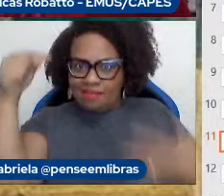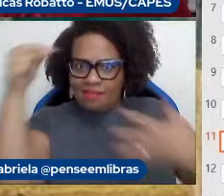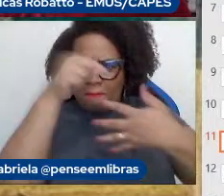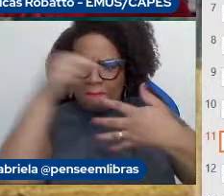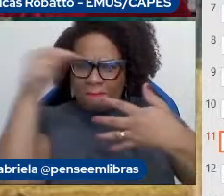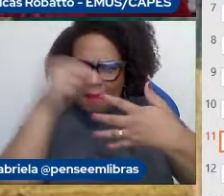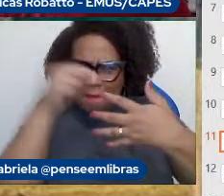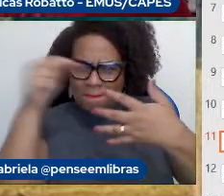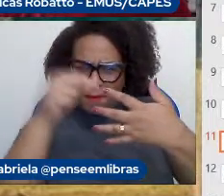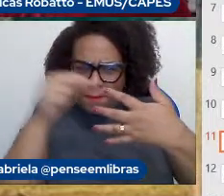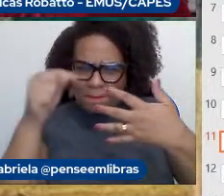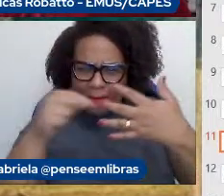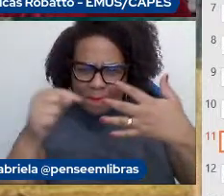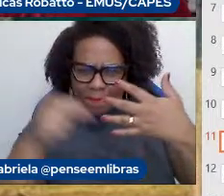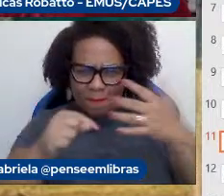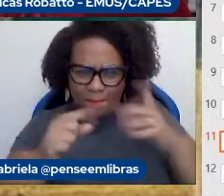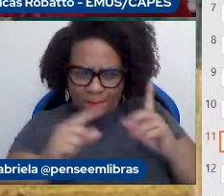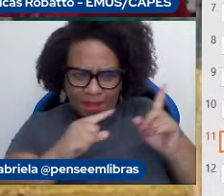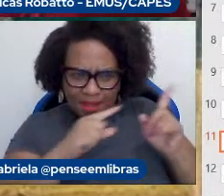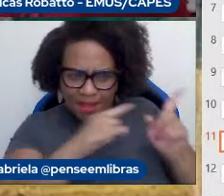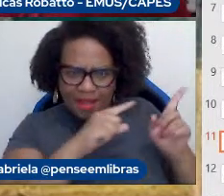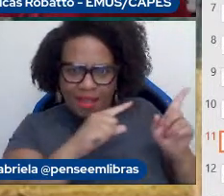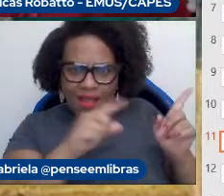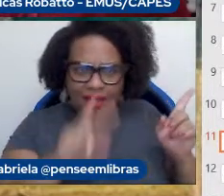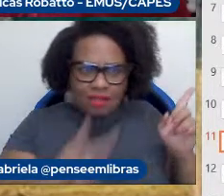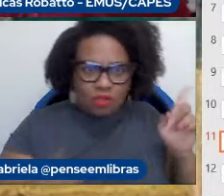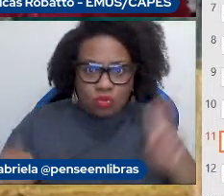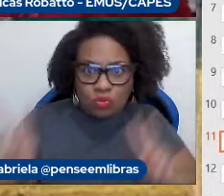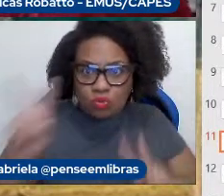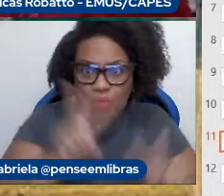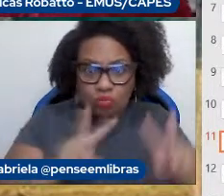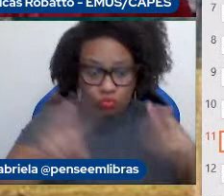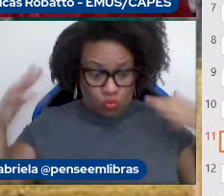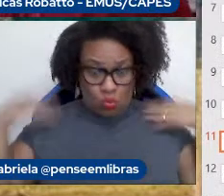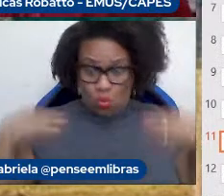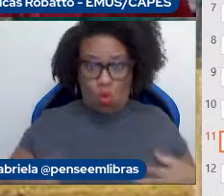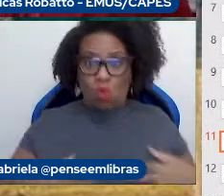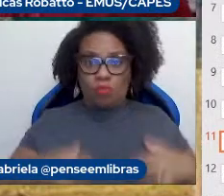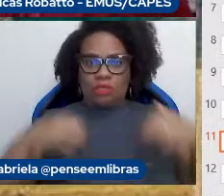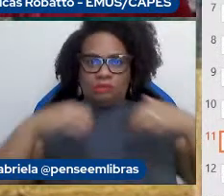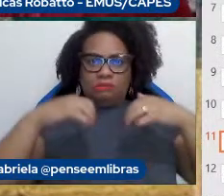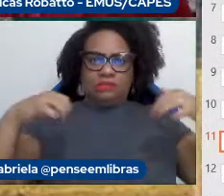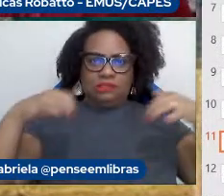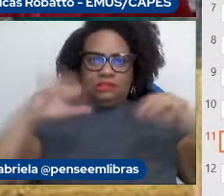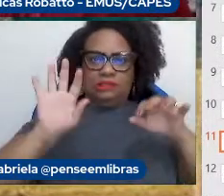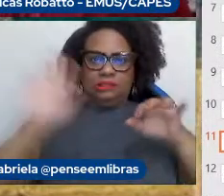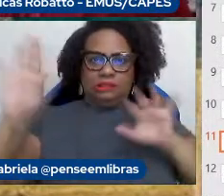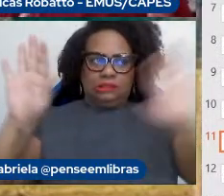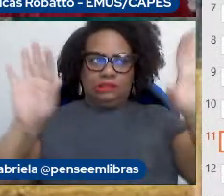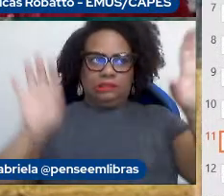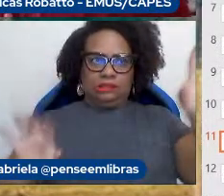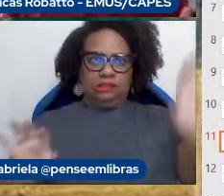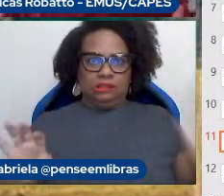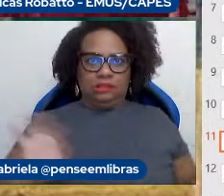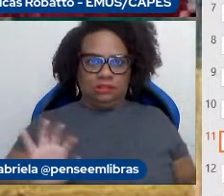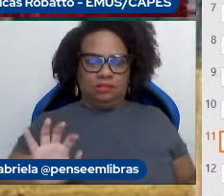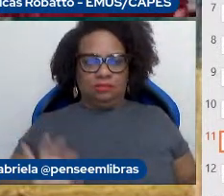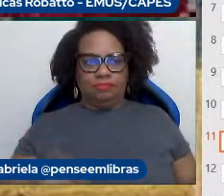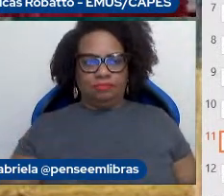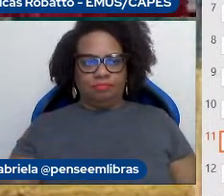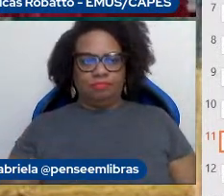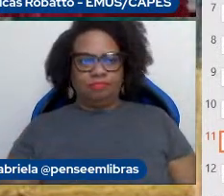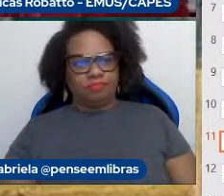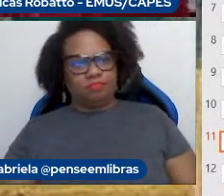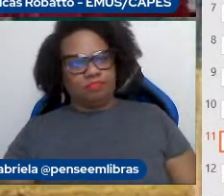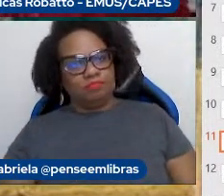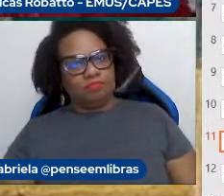as partes do corpo. O corpo não é visto como um todo, é visto como partes separadas. E que, bom, essas são